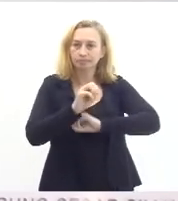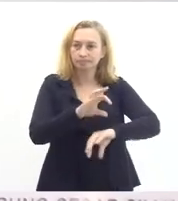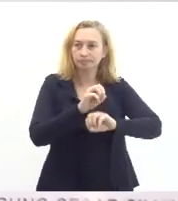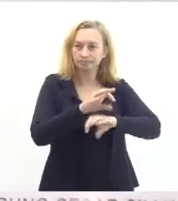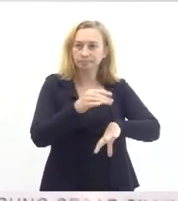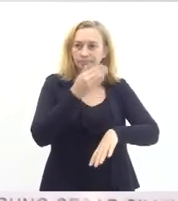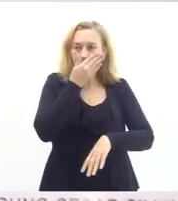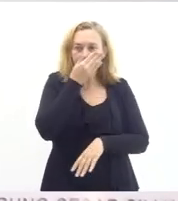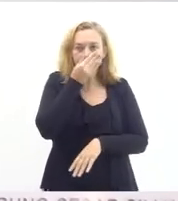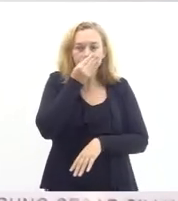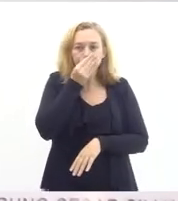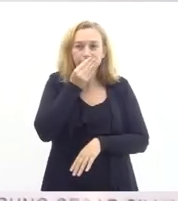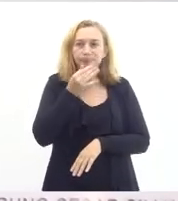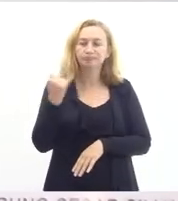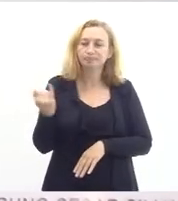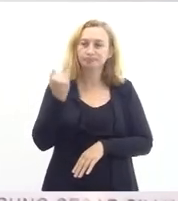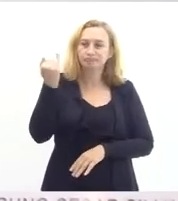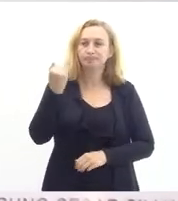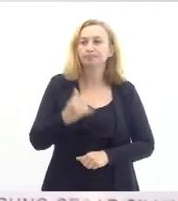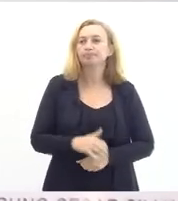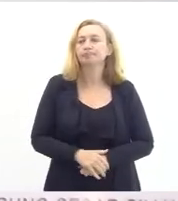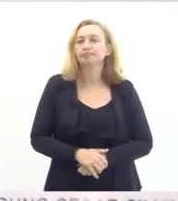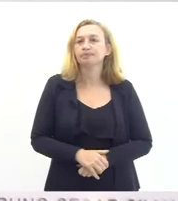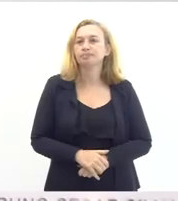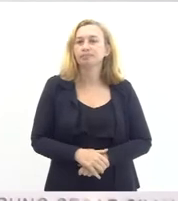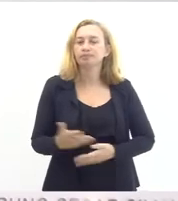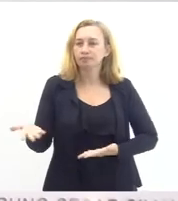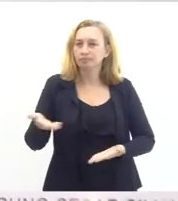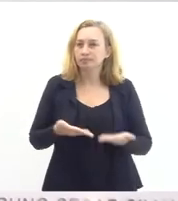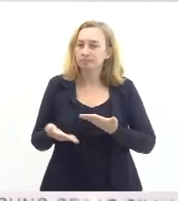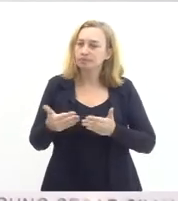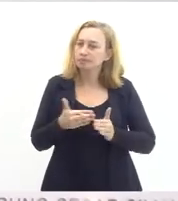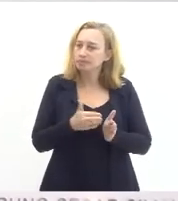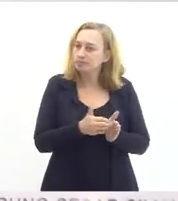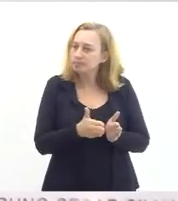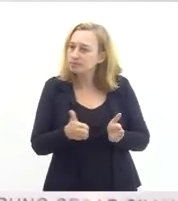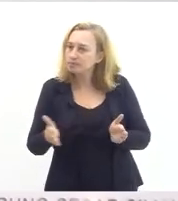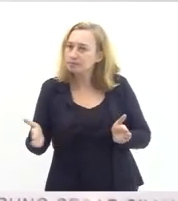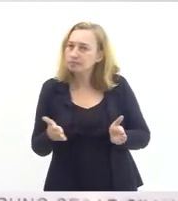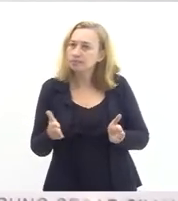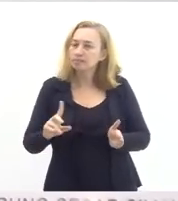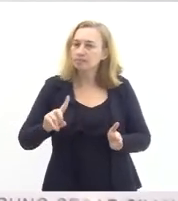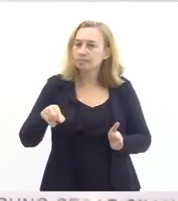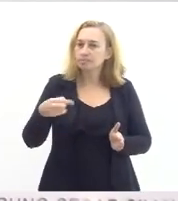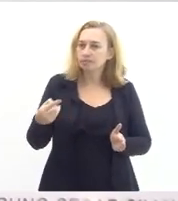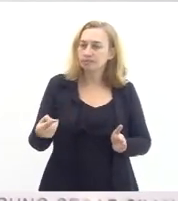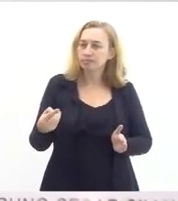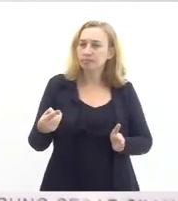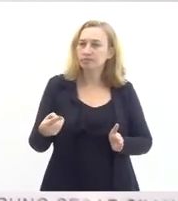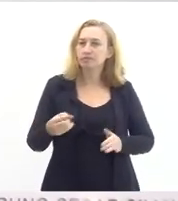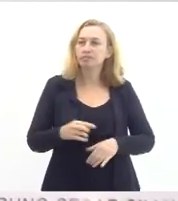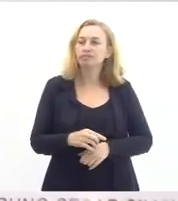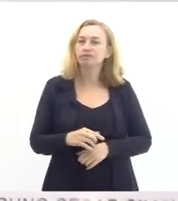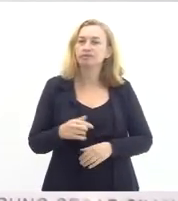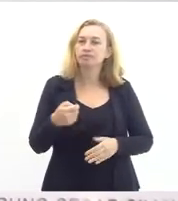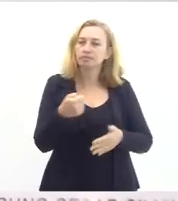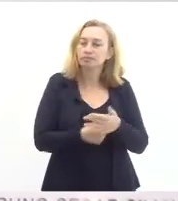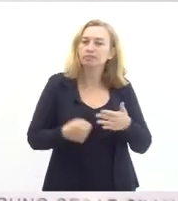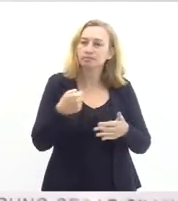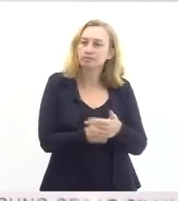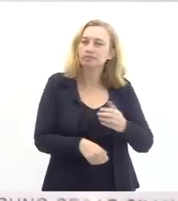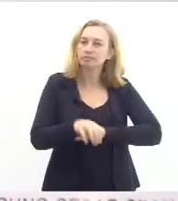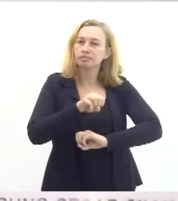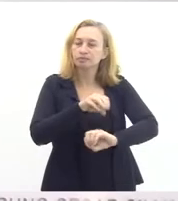uma grande relevante importante participação também nesse processo após redemocratização na luta pela educação